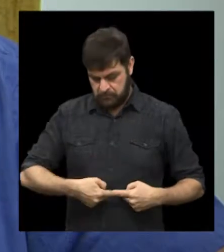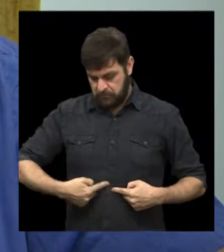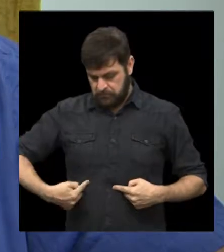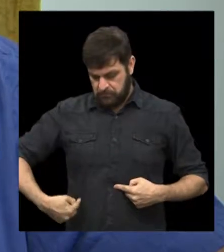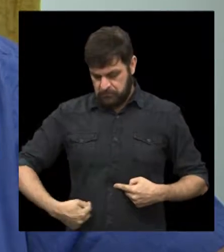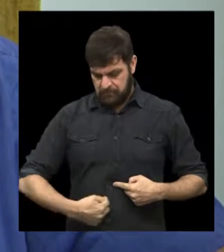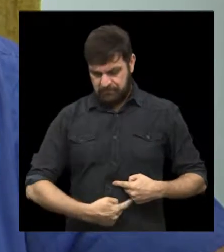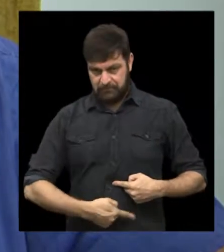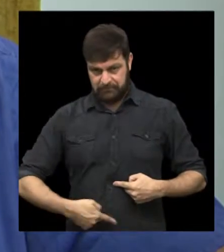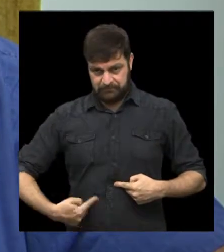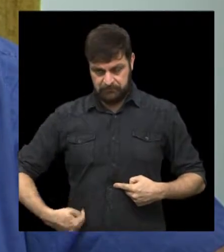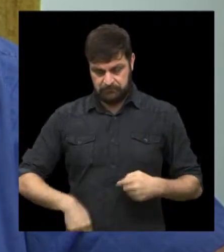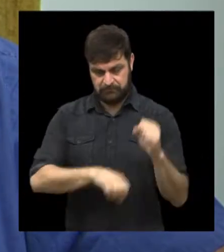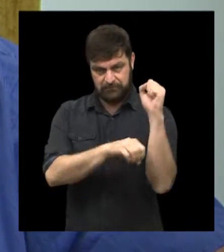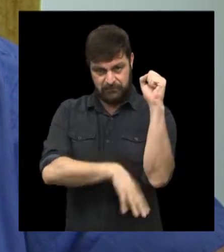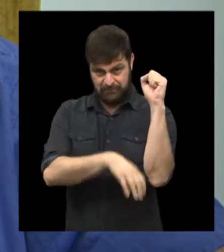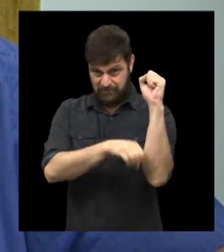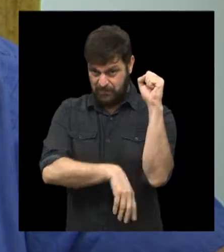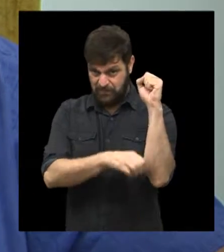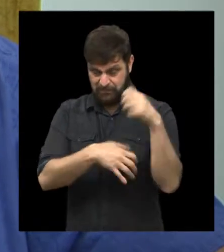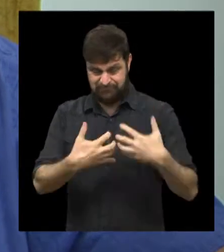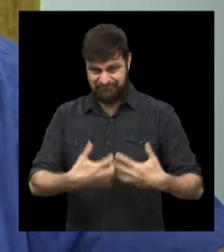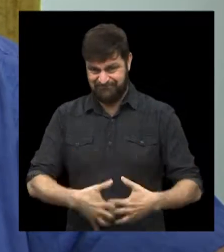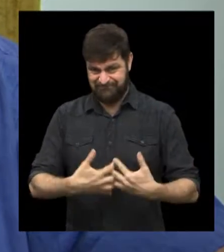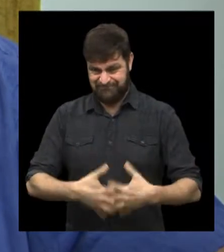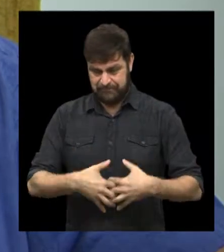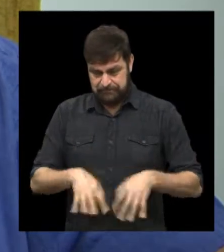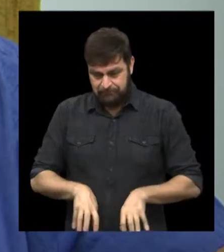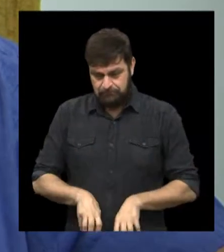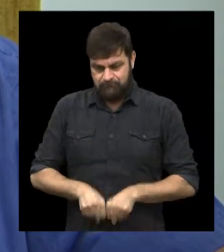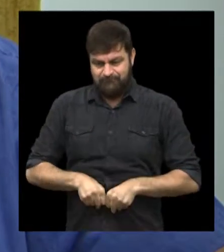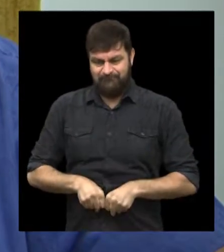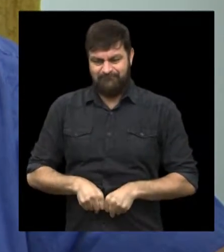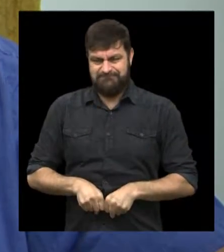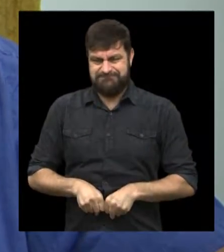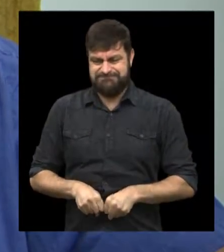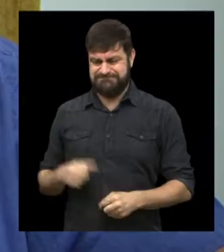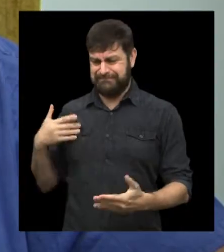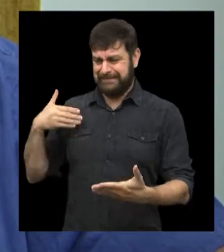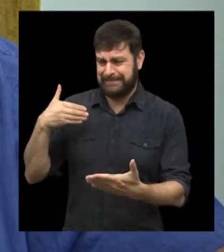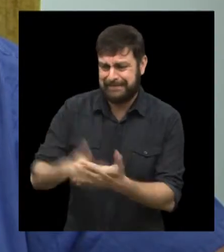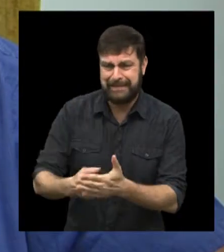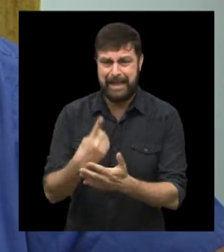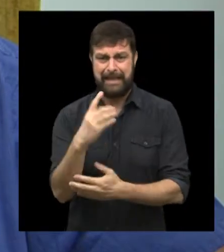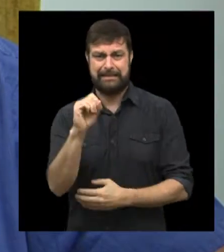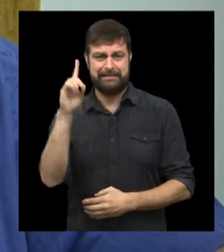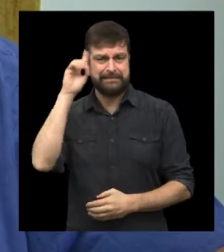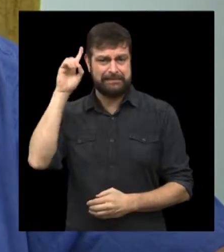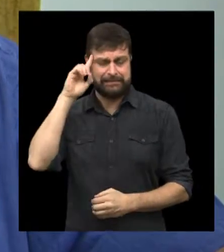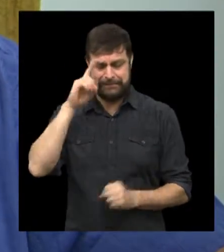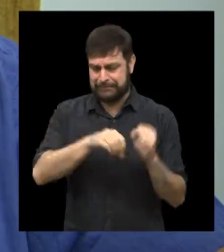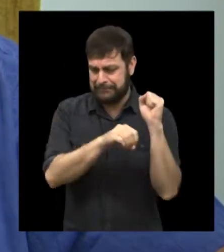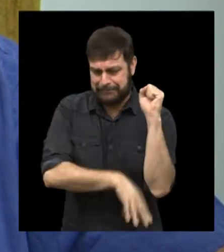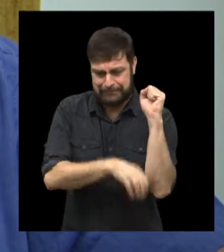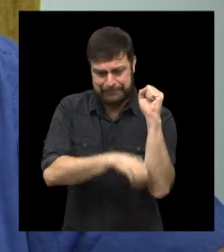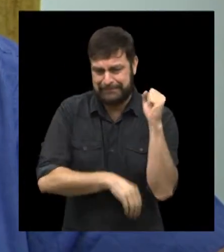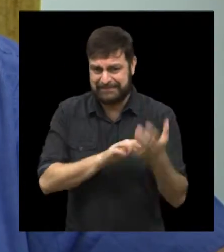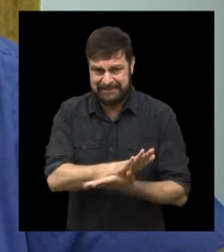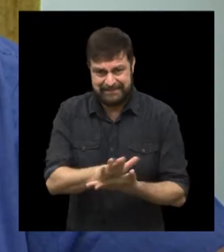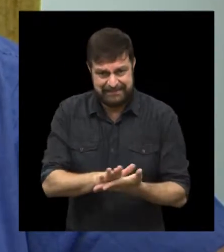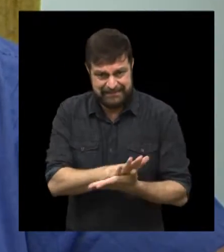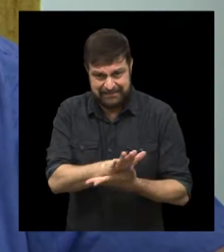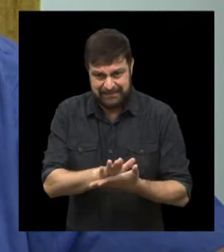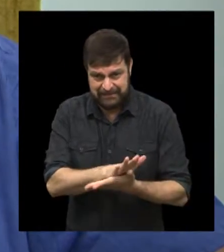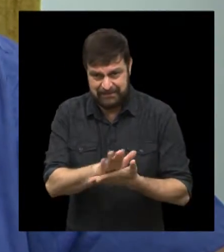intestino que funcione regularmente, aquelas que têm o intestino preso, que ficam até de 7, 10 dias, 15 dias,